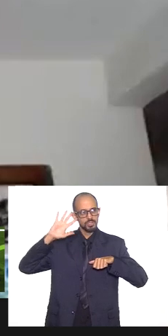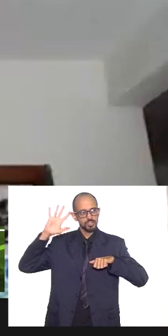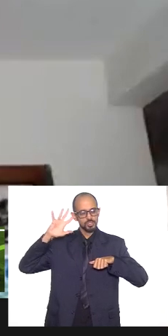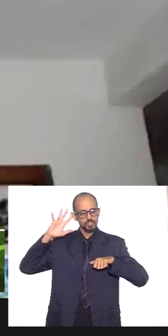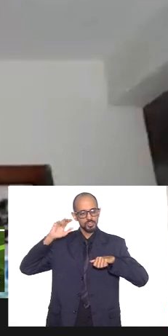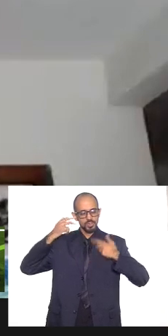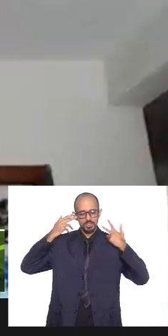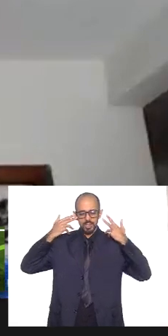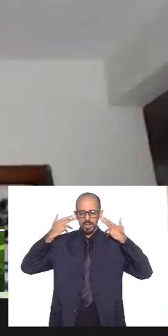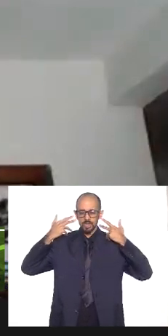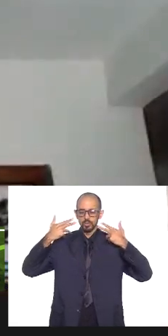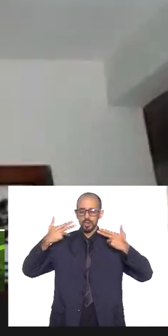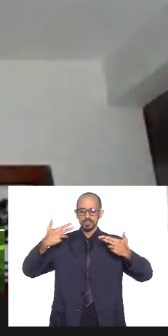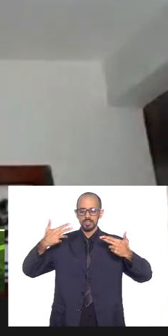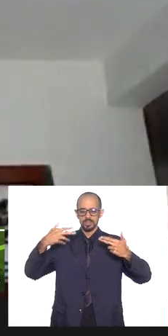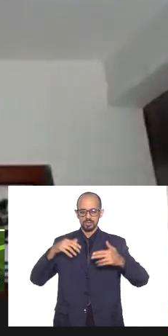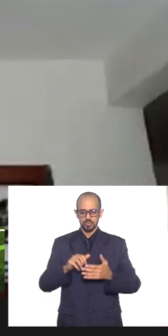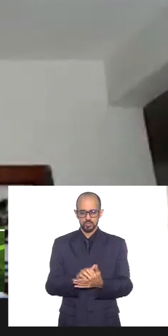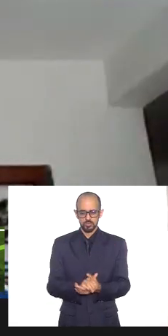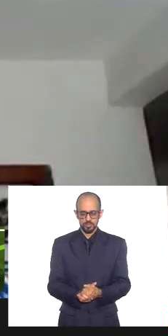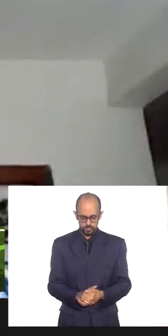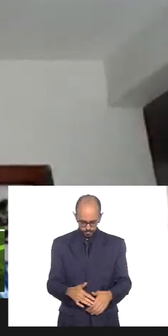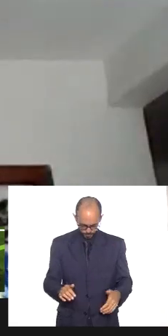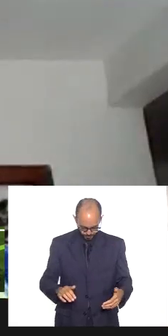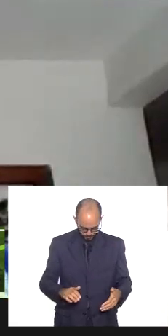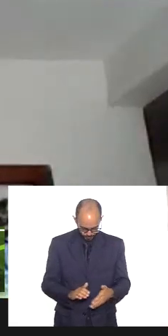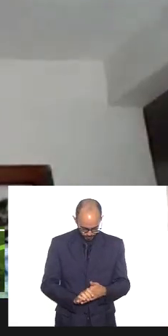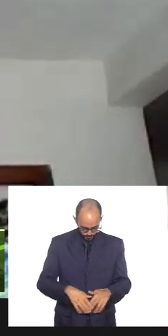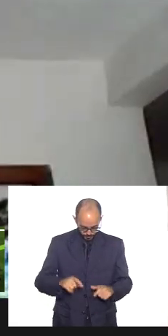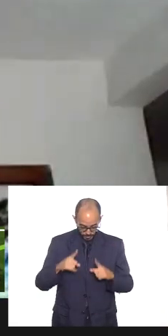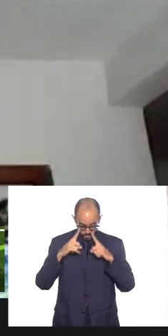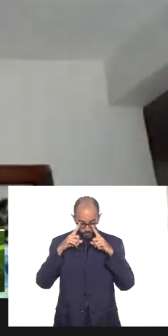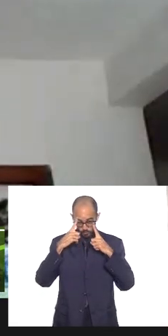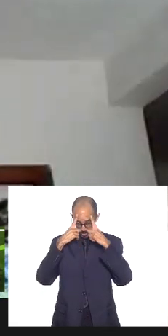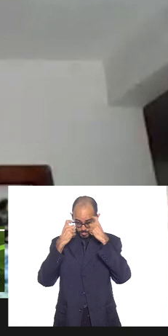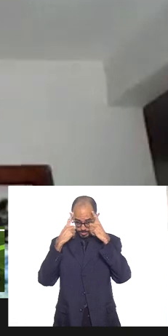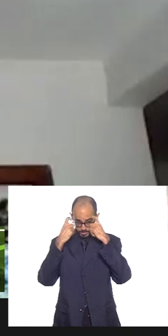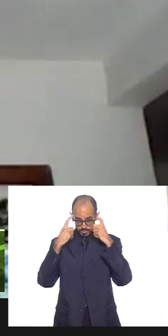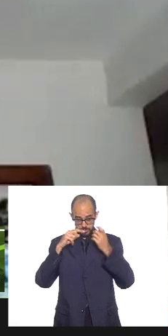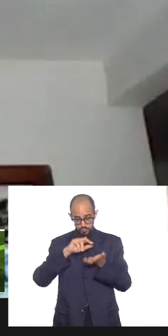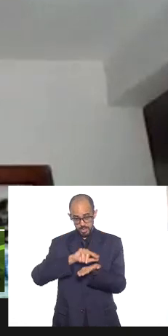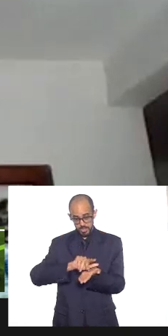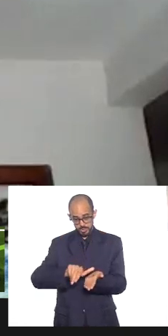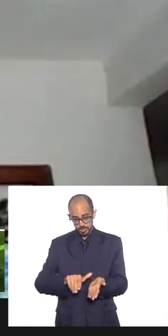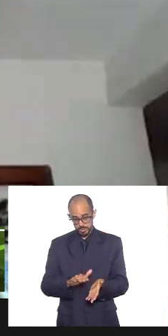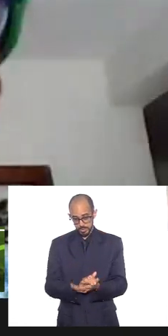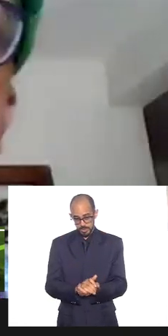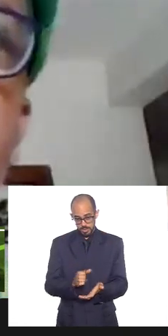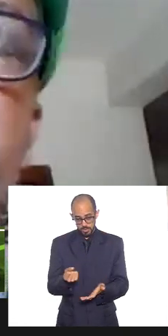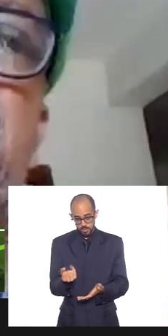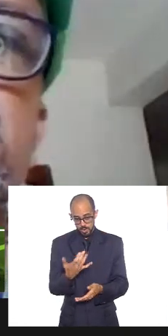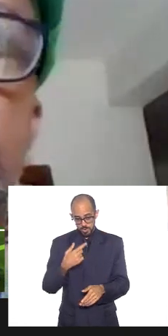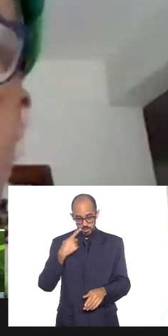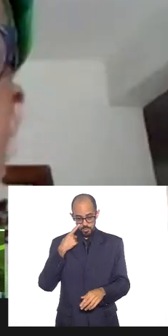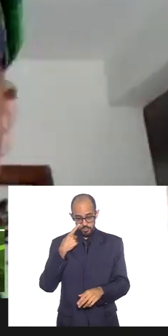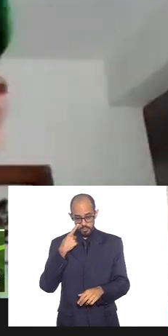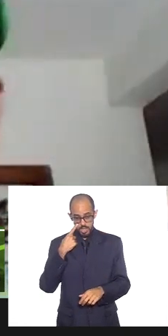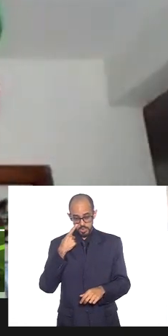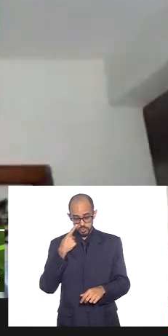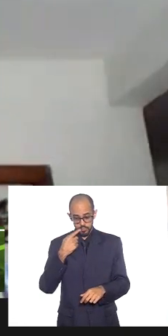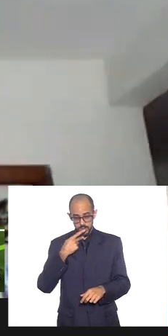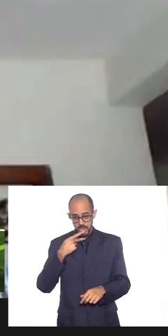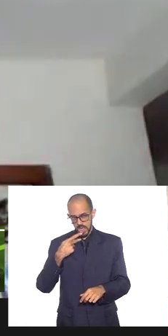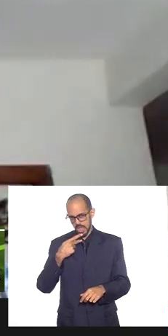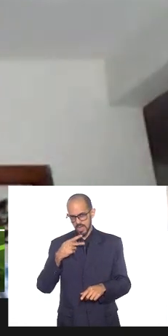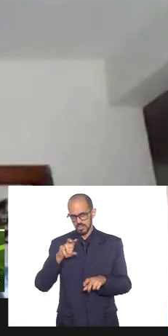naturalização das violências quando eu vejo se falar sobre